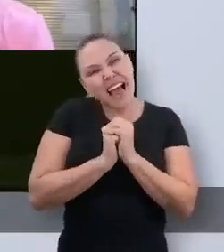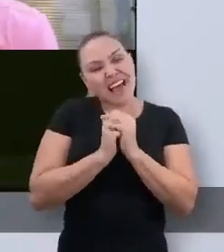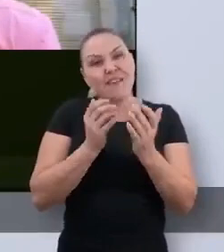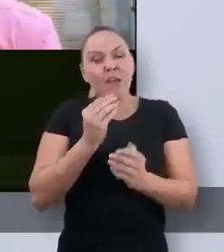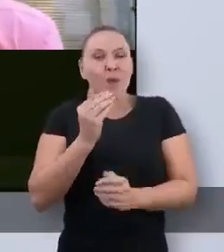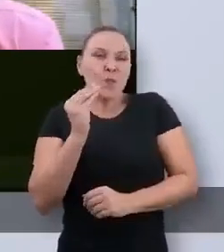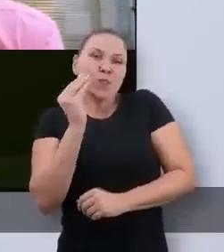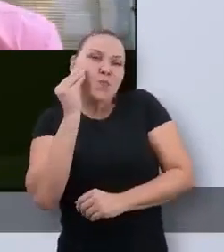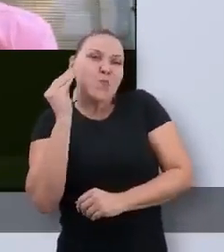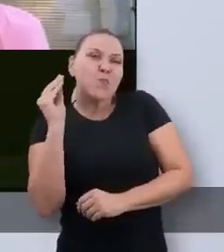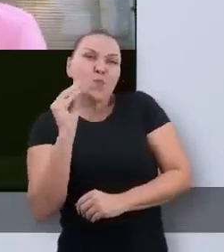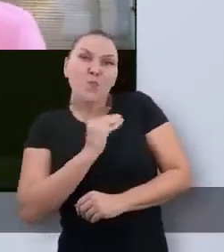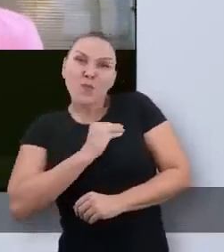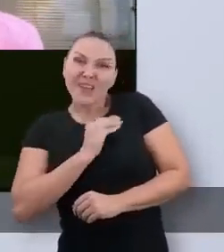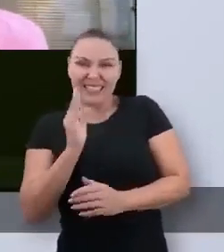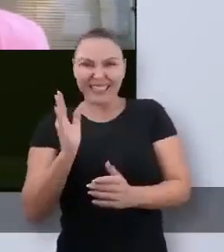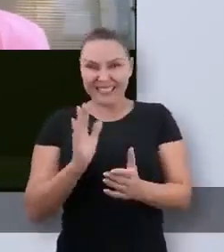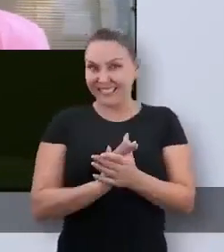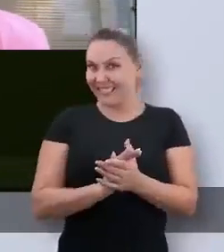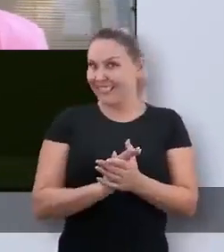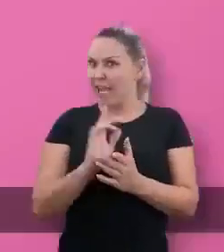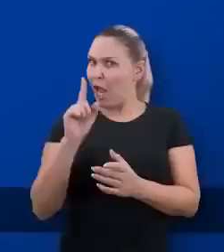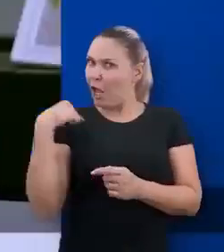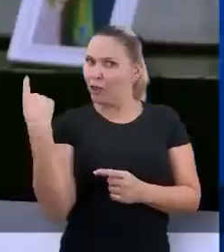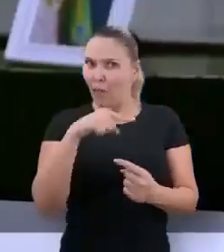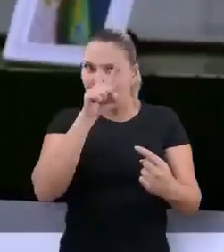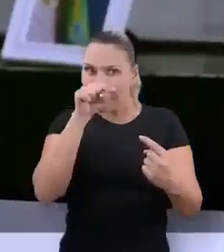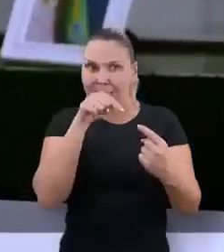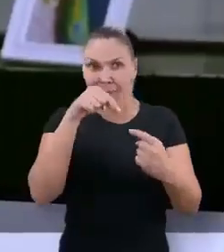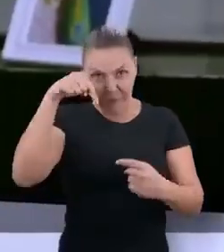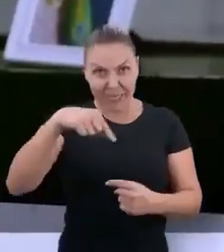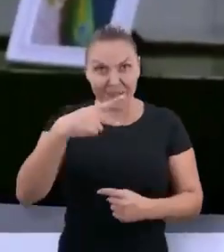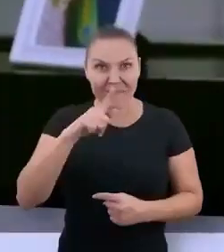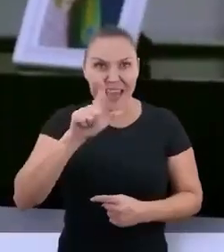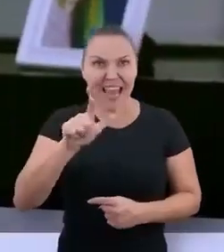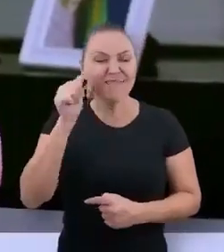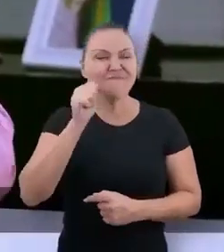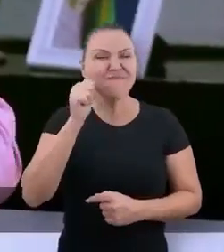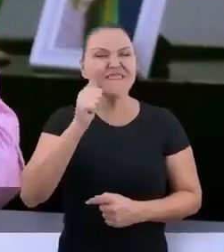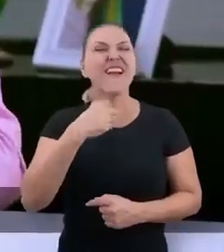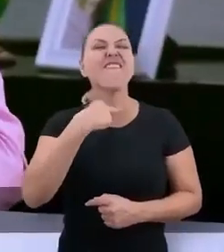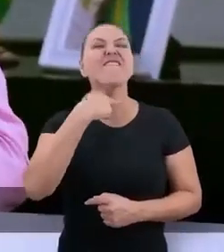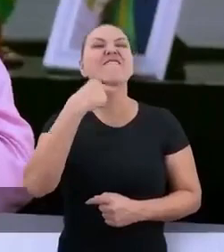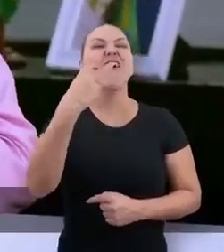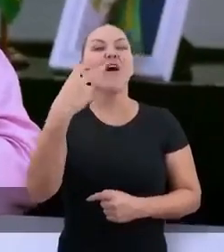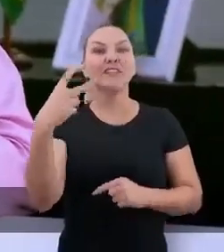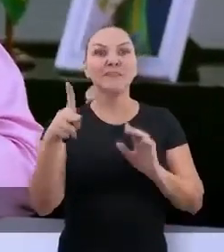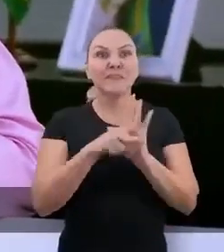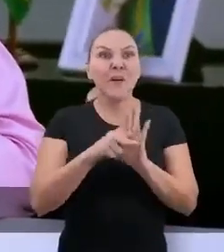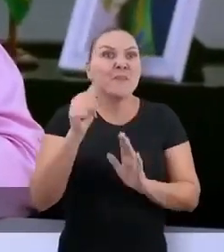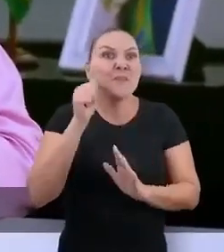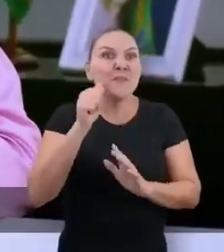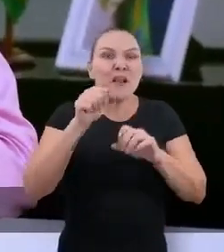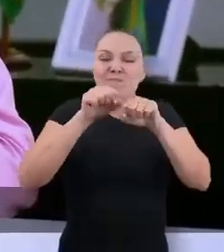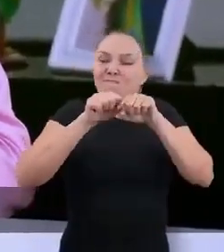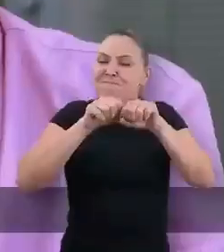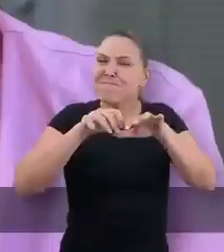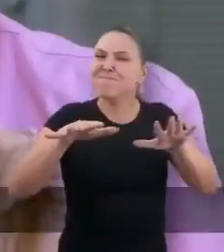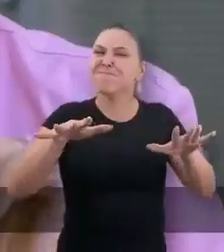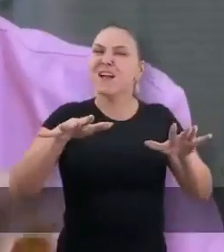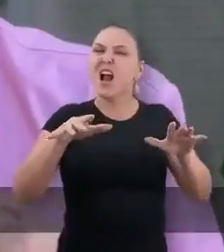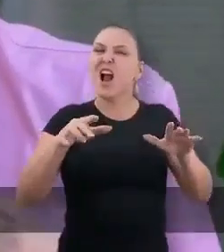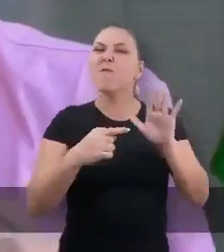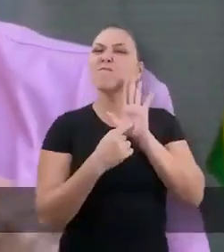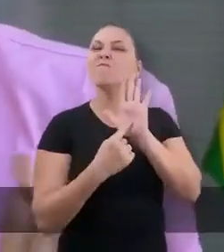Amei! Beijo no seu coração, Moniquinha! A nossa missão aqui no PL Mulher é dar voz às mulheres